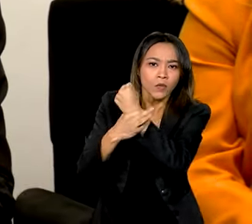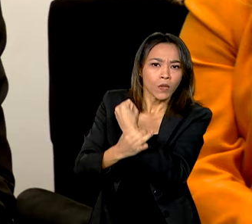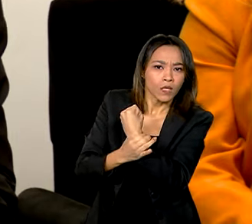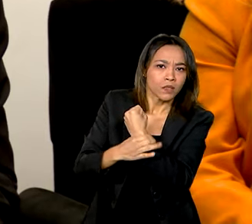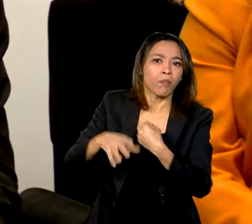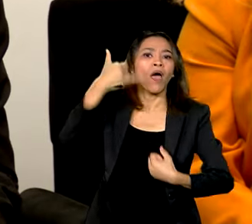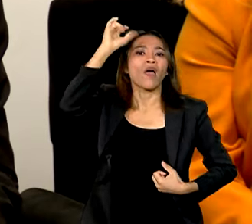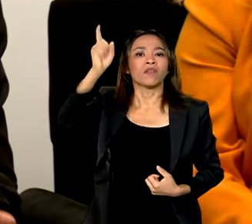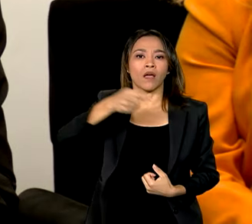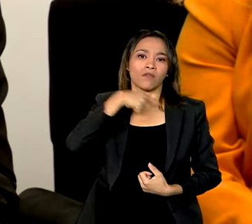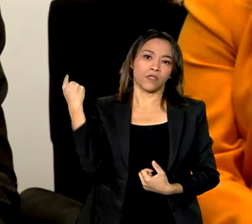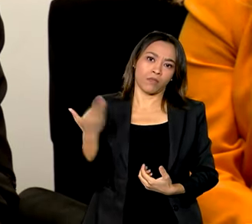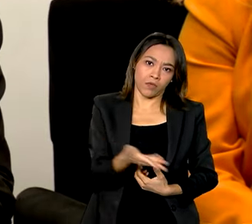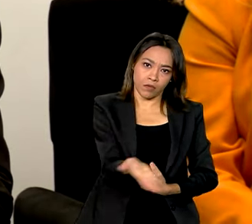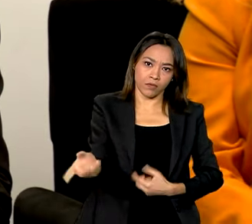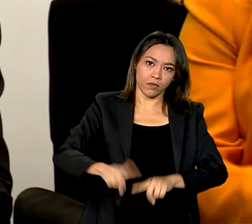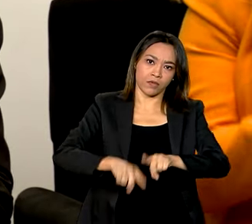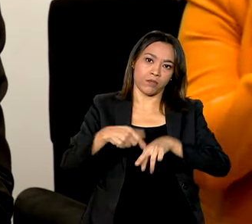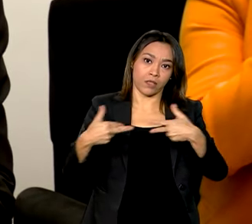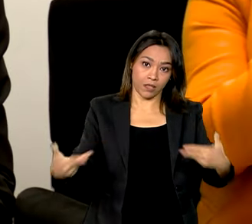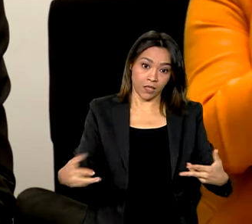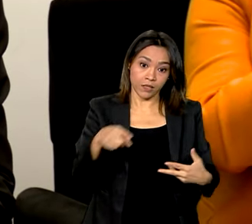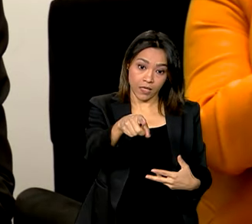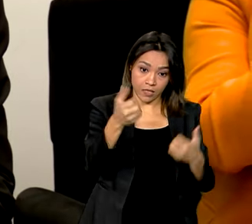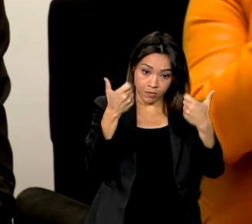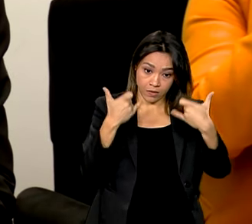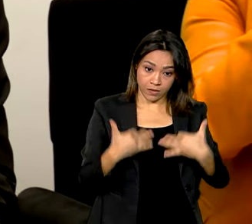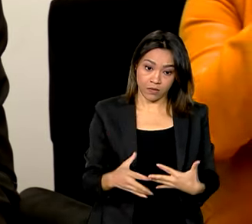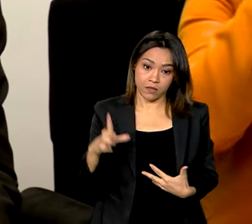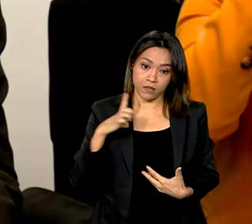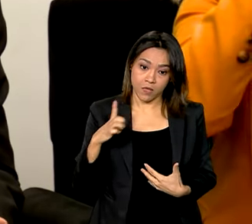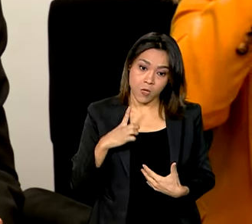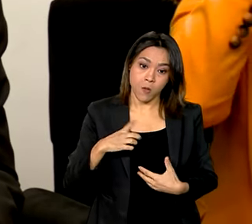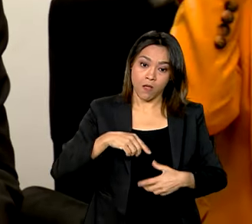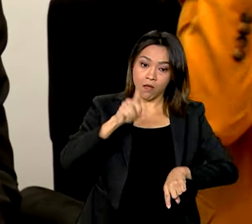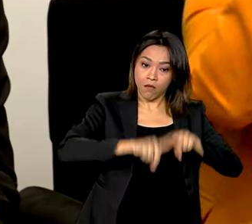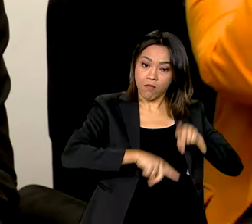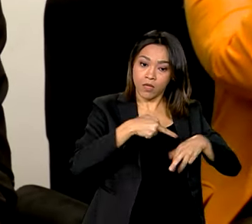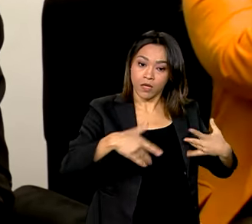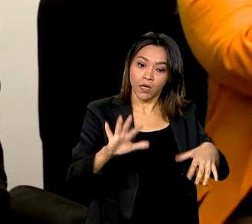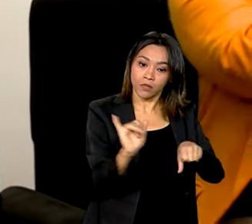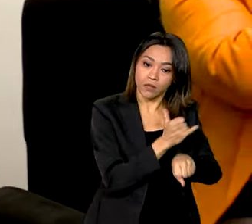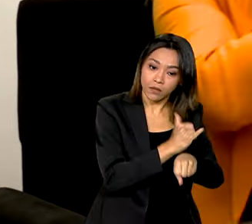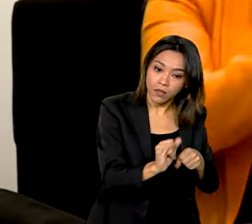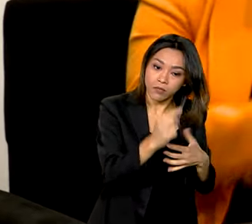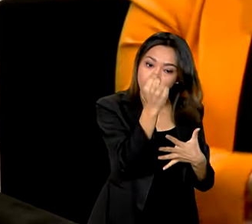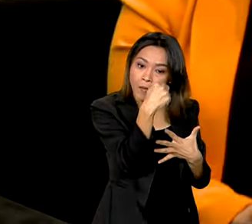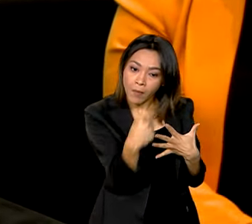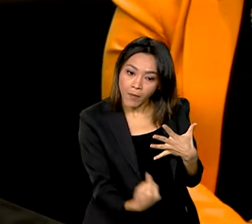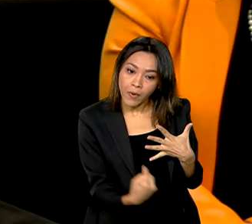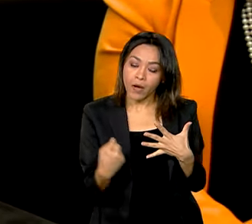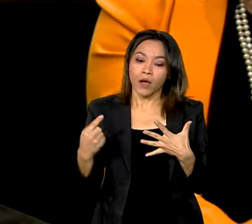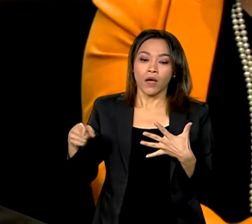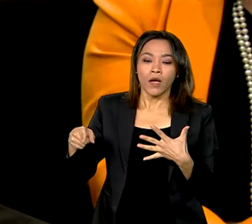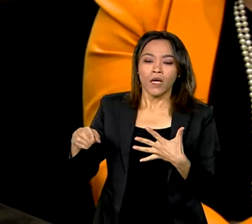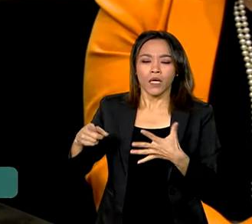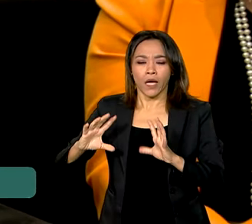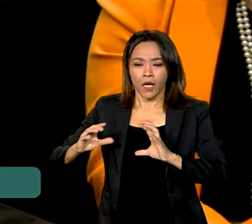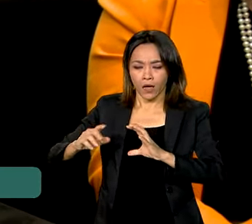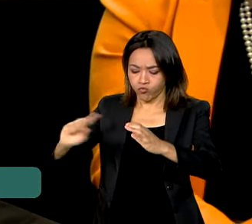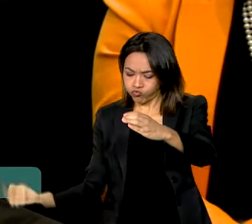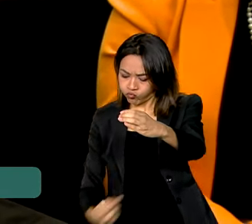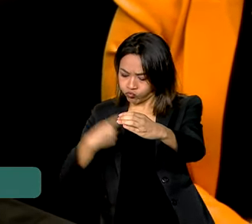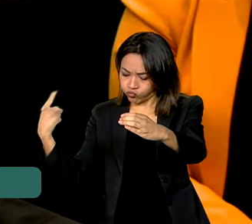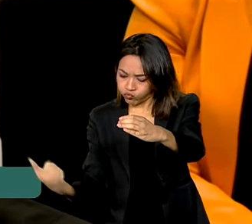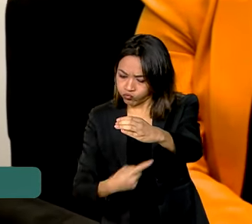acidentes correlatos a máquinas e equipamentos, talvez tenhamos que ter um mapeamento nos